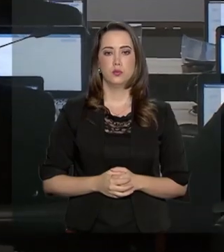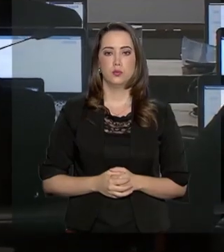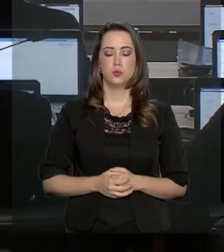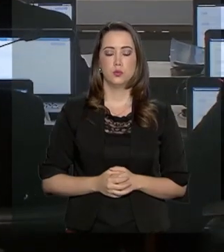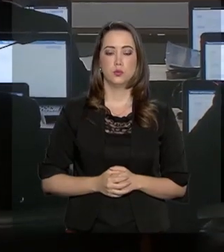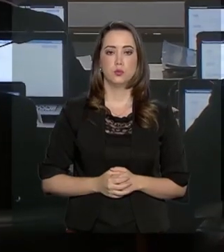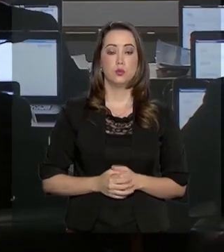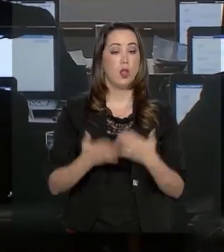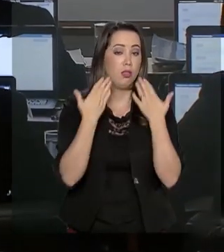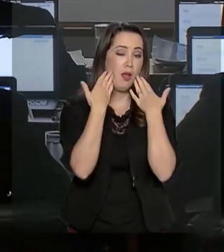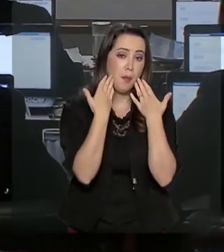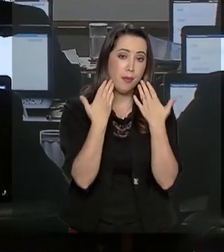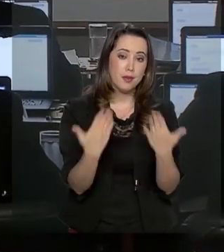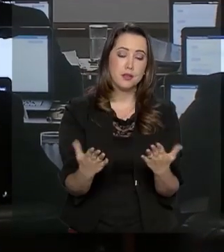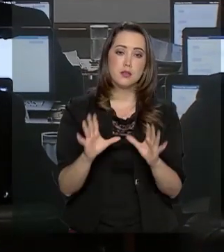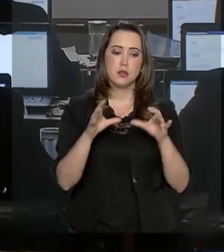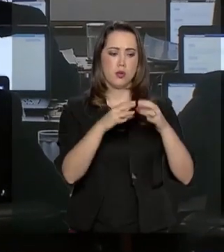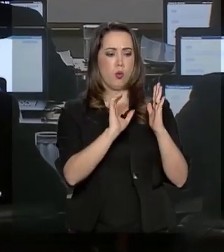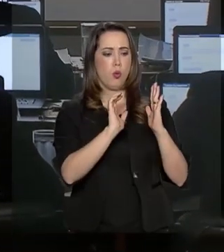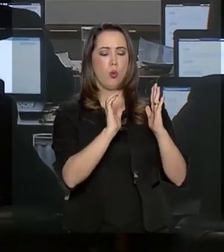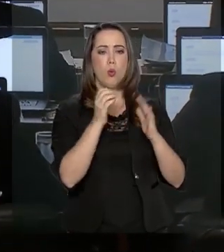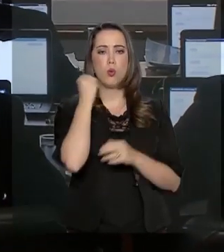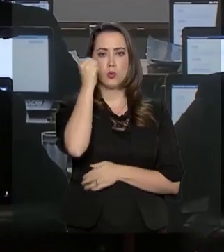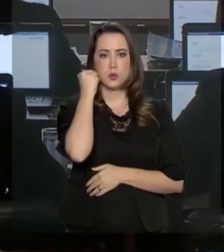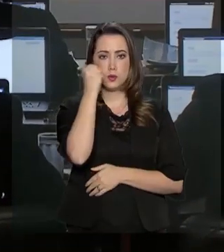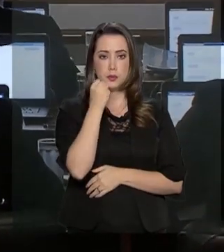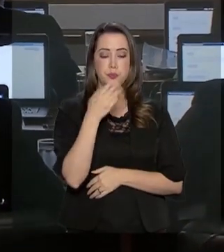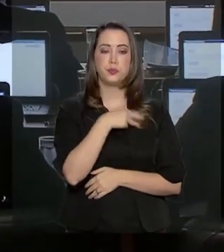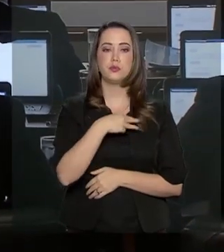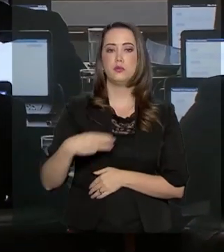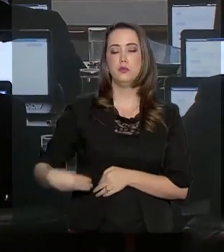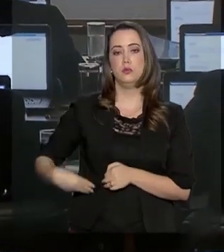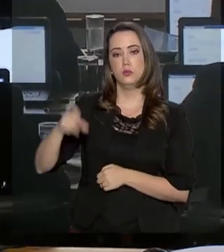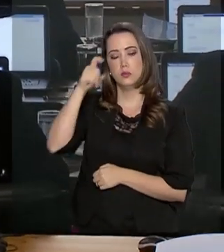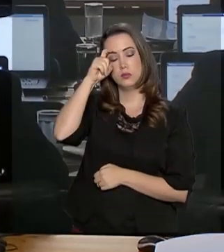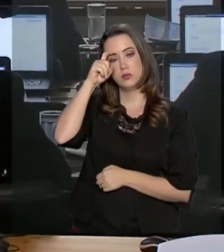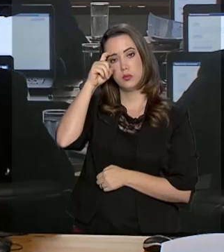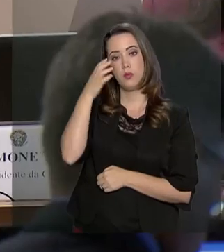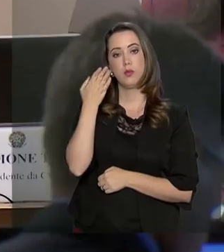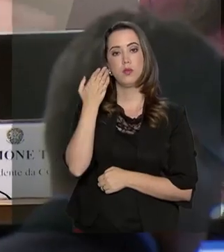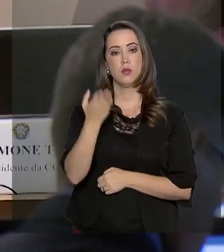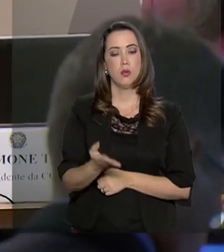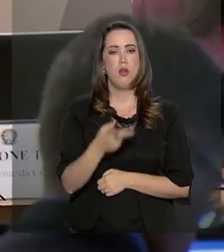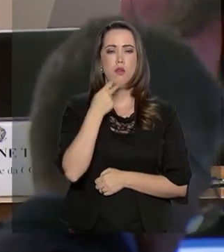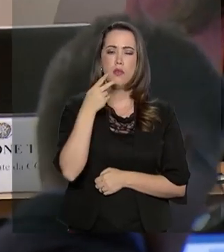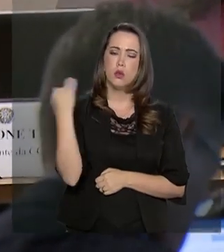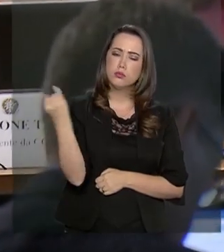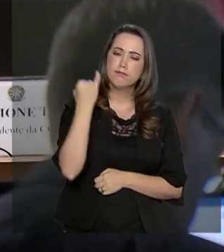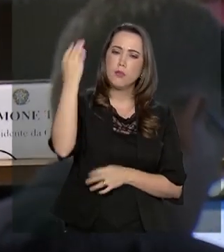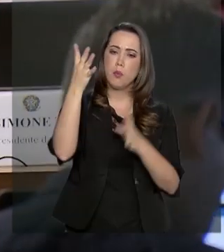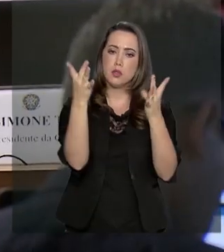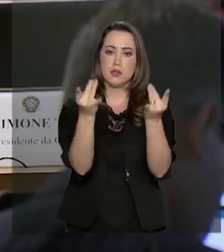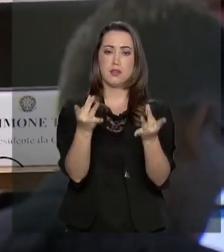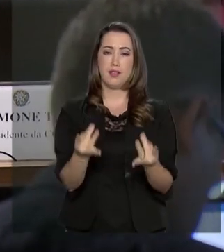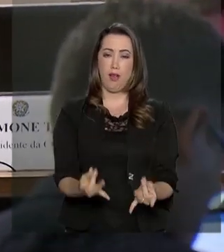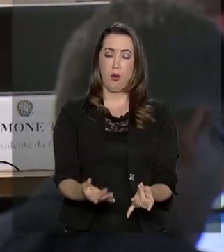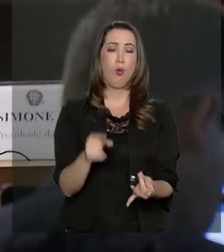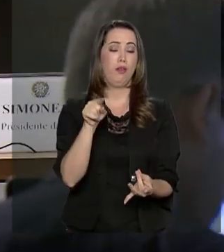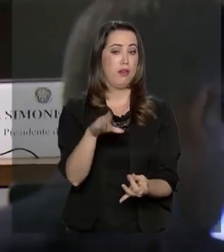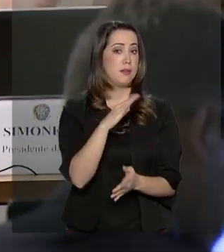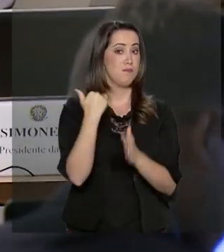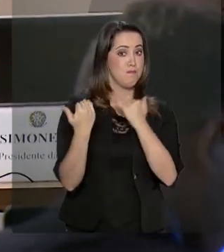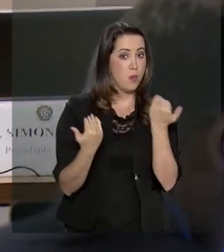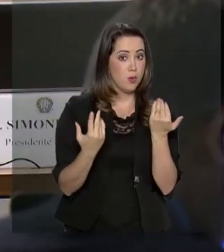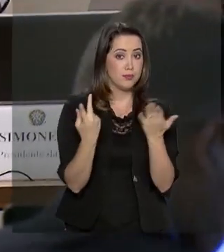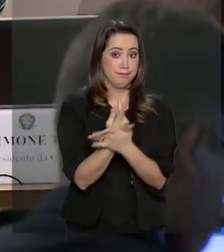Na apresentação aos senadores, o ministro da Justiça e Segurança Pública, Sérgio Moro, destacou que as mortes no país